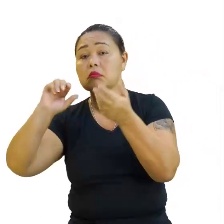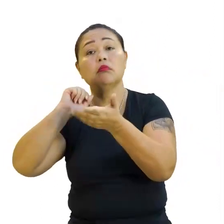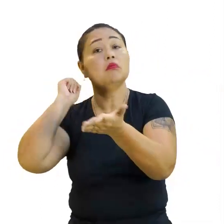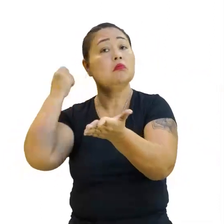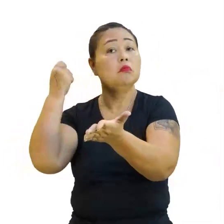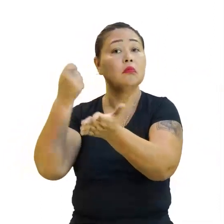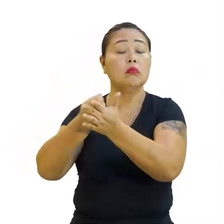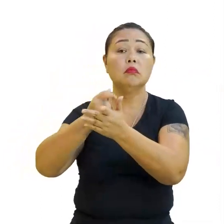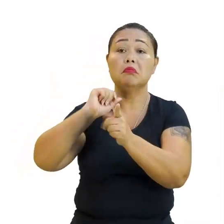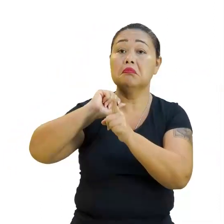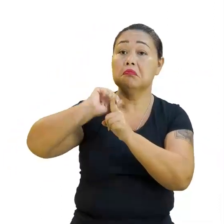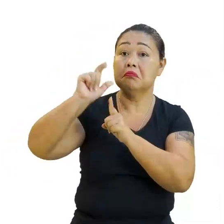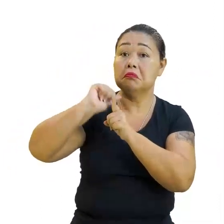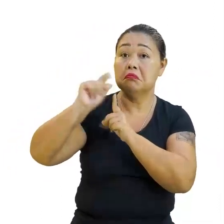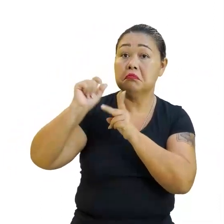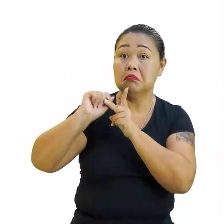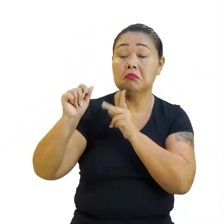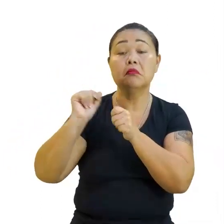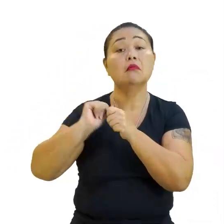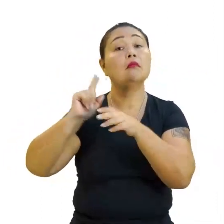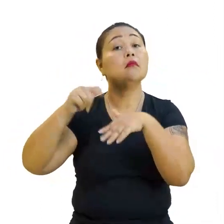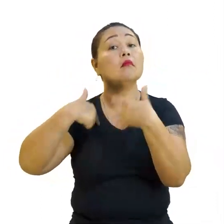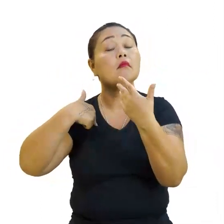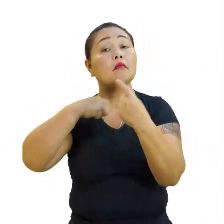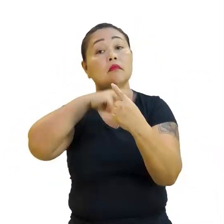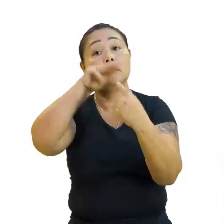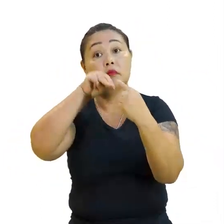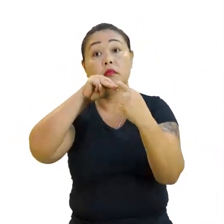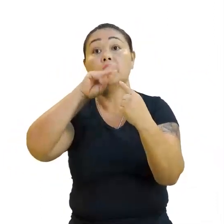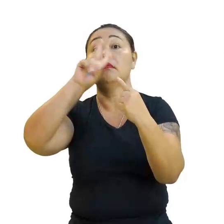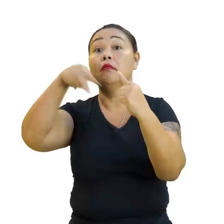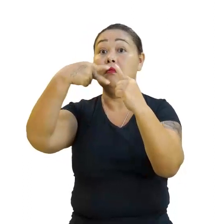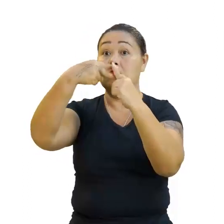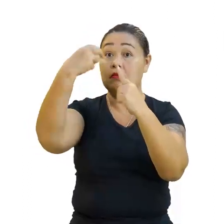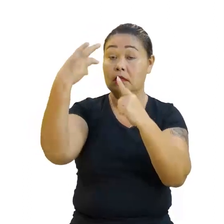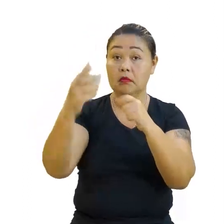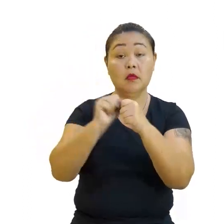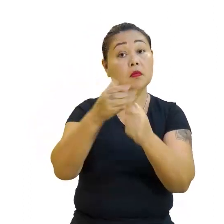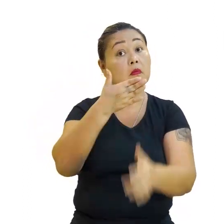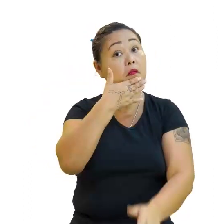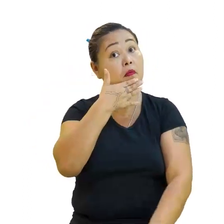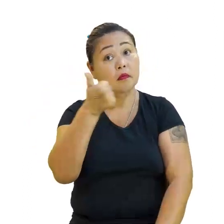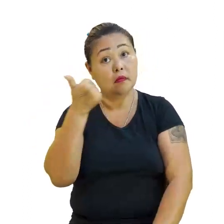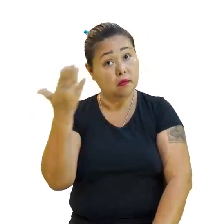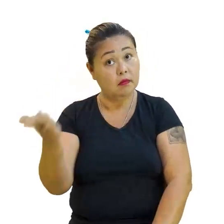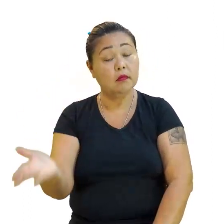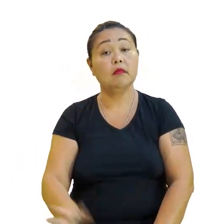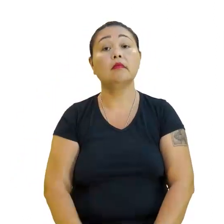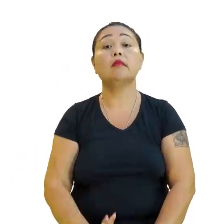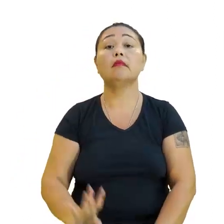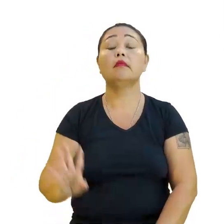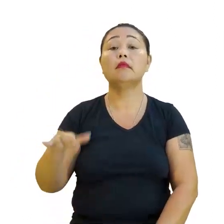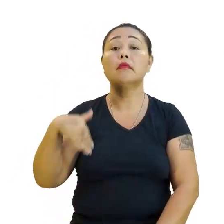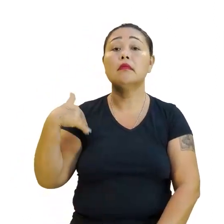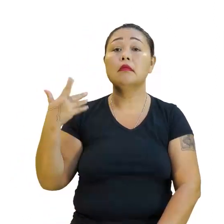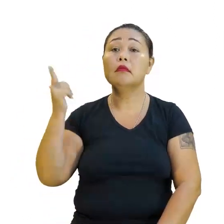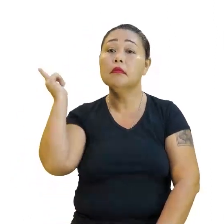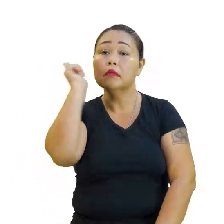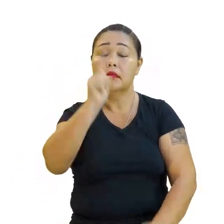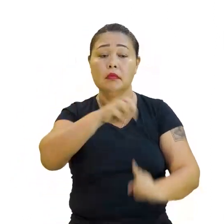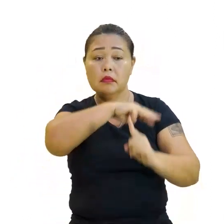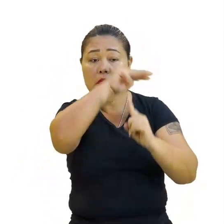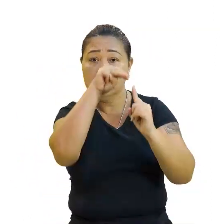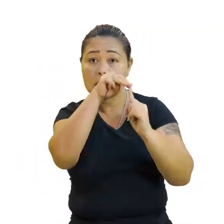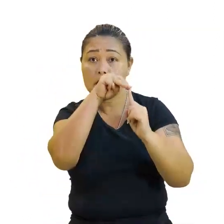isso entra nesse detalhe. E quando tem a meta, dobra a meta. Se dobrar a meta, é melhor ainda, não é? Alcançou a meta, dobrou a